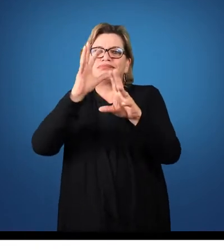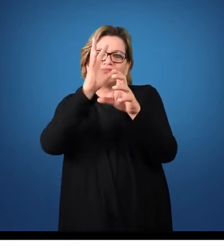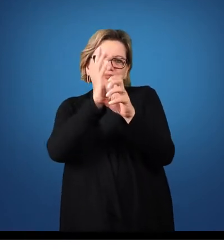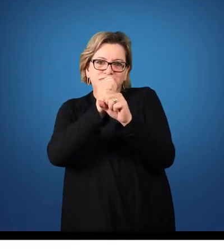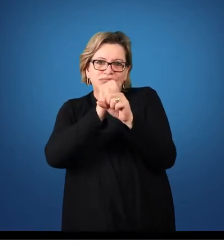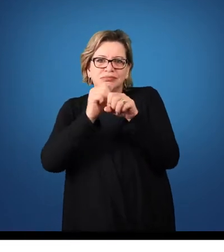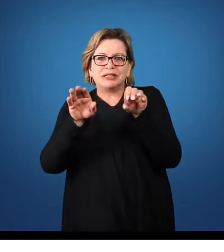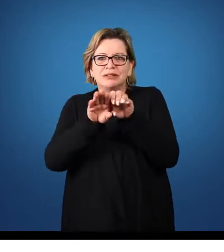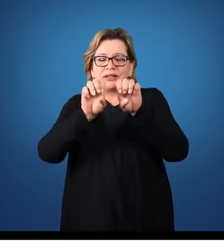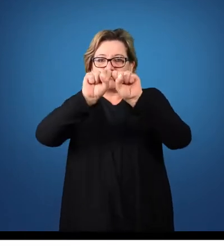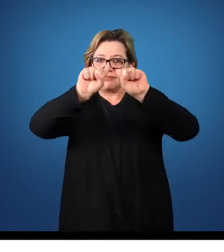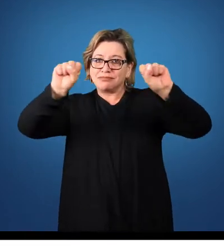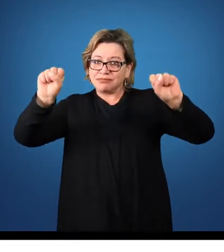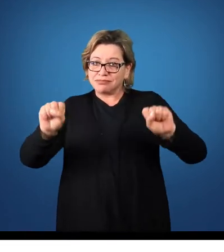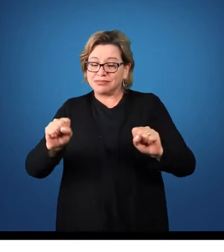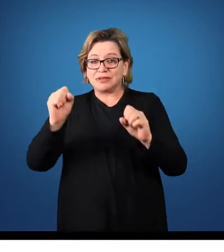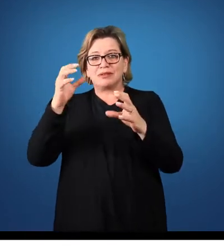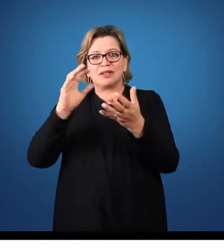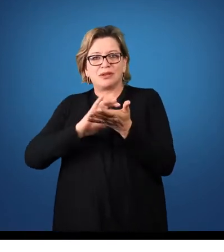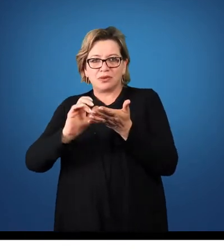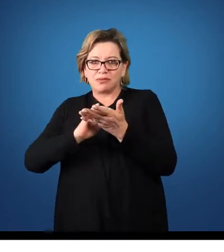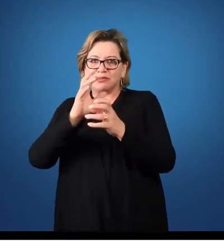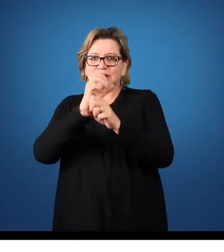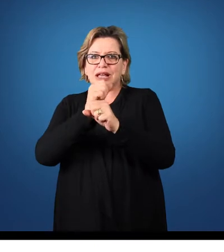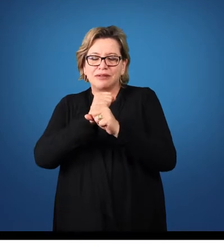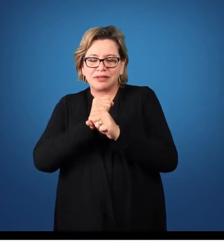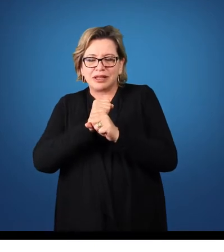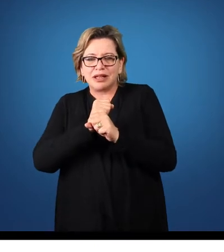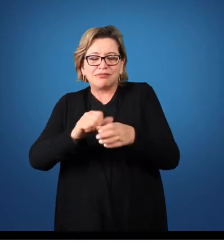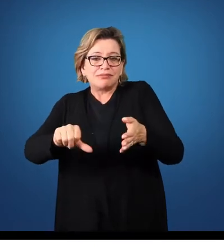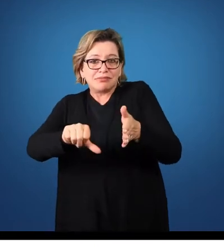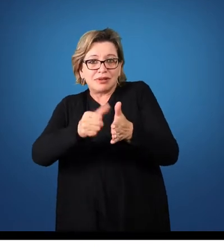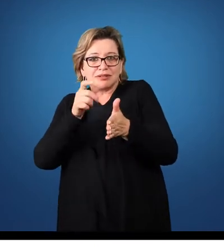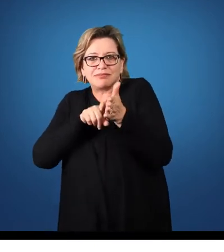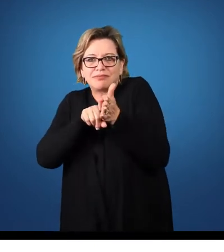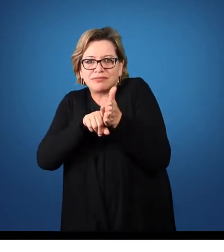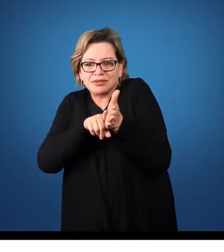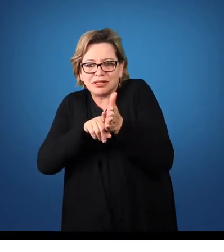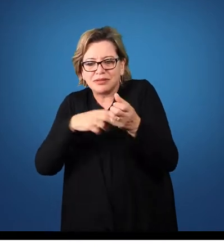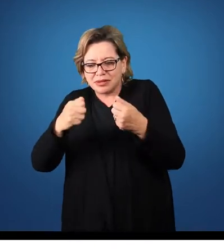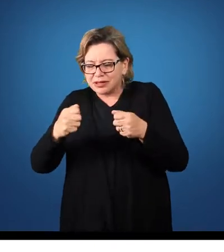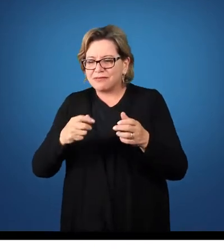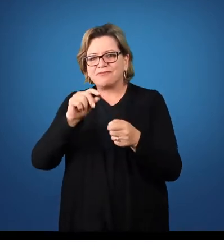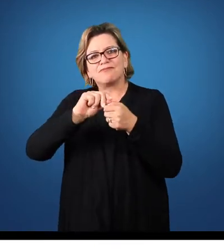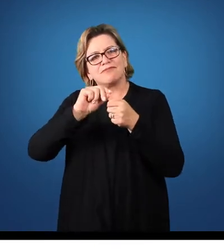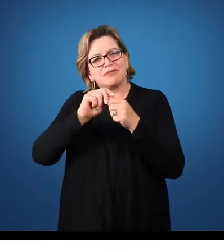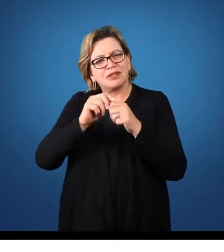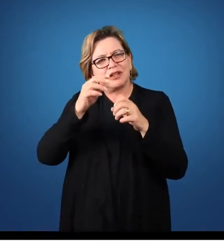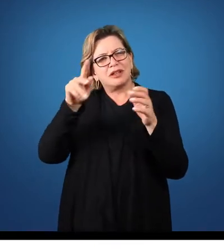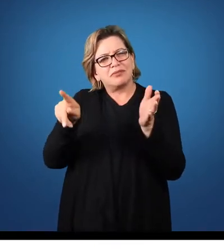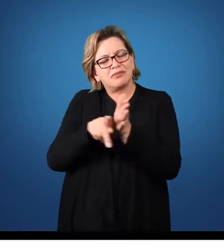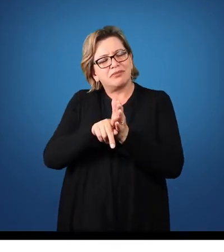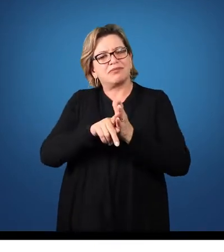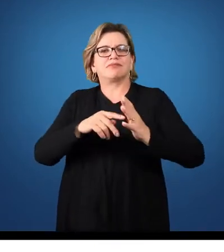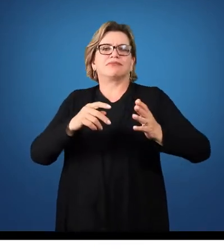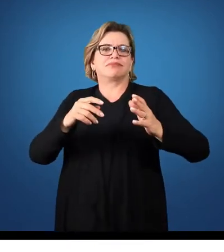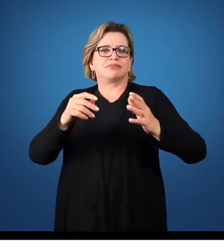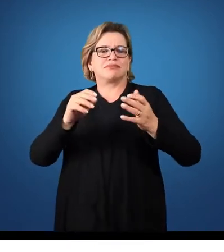contábeis. A primeira análise que nós devemos fazer com relação à contabilidade das entidades